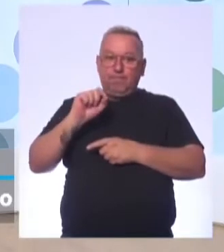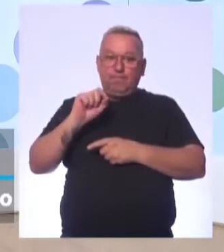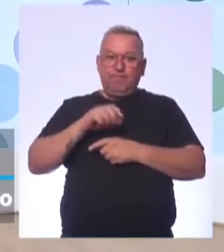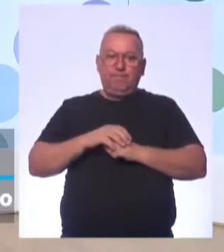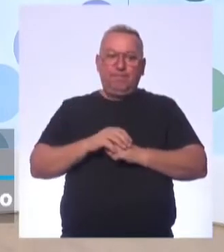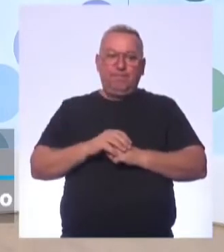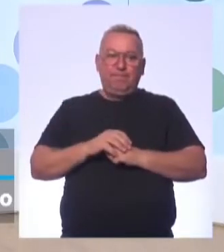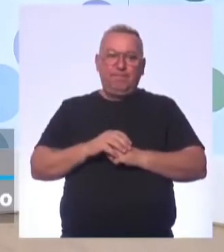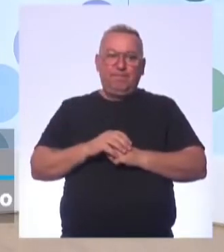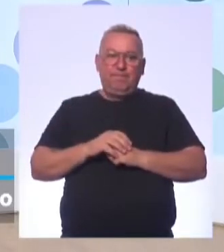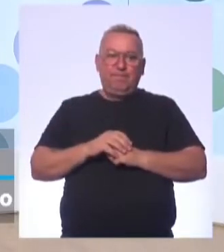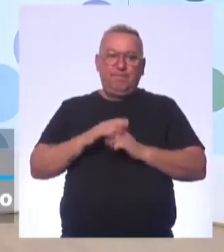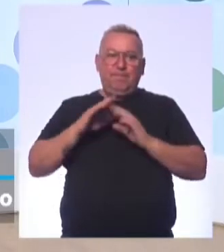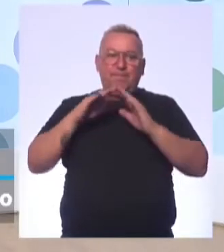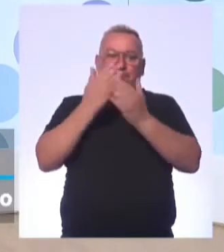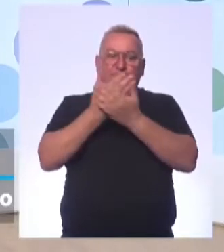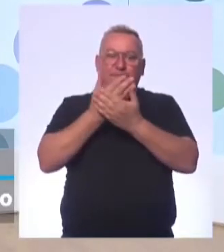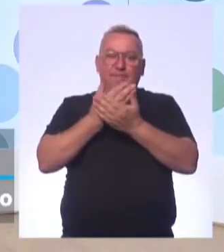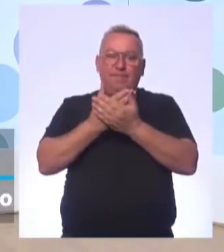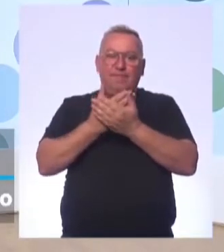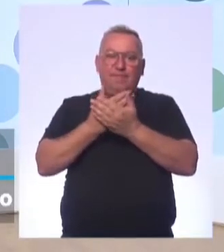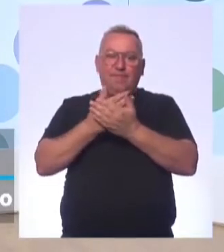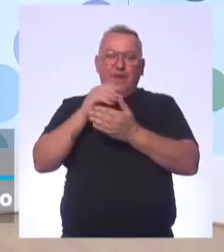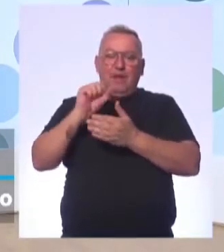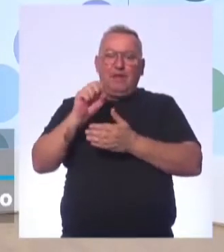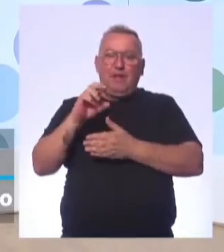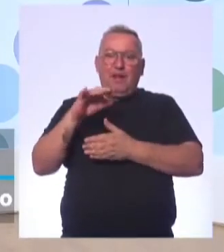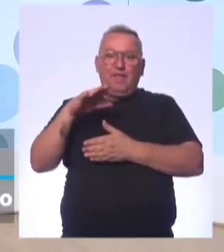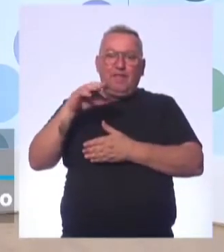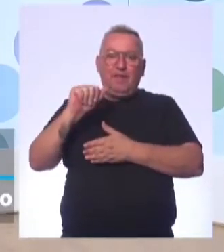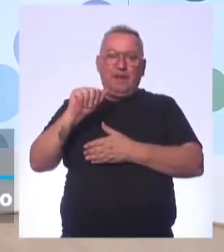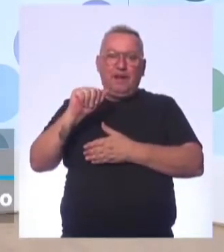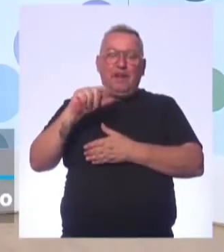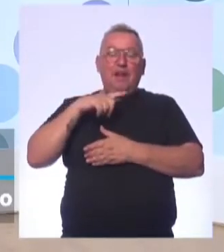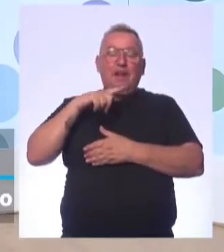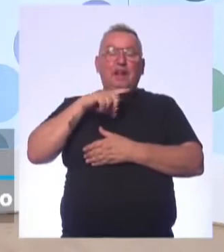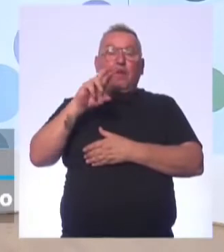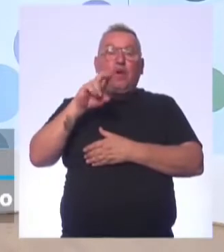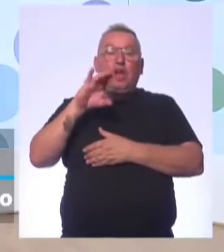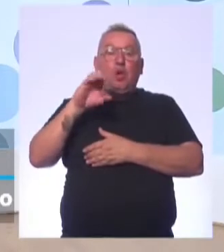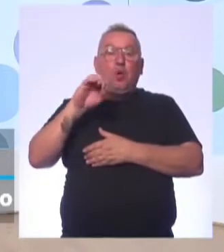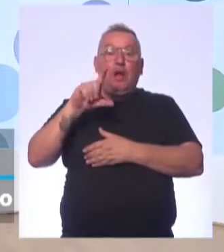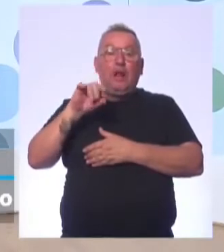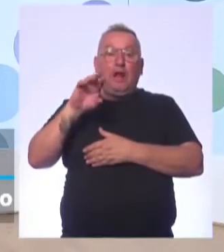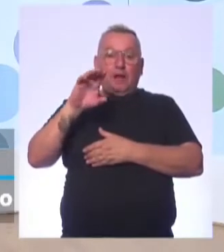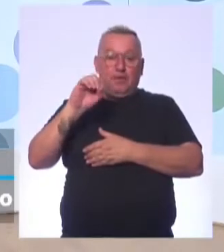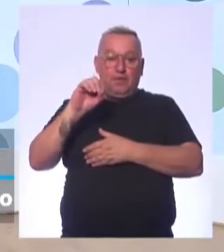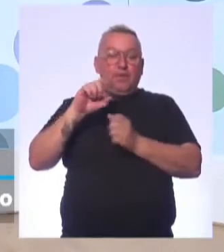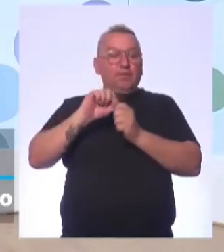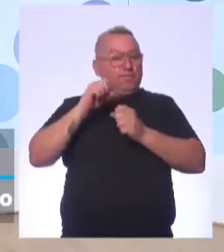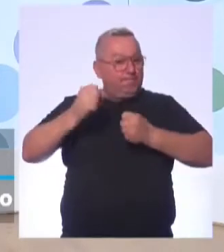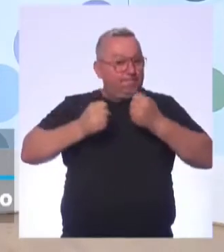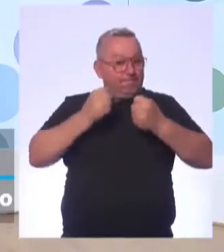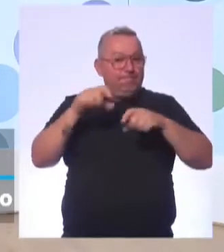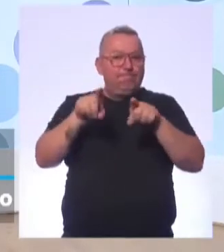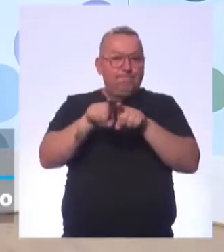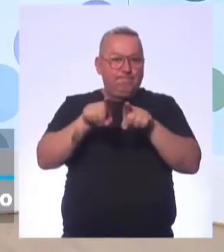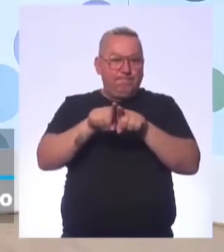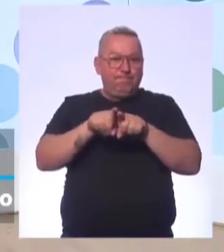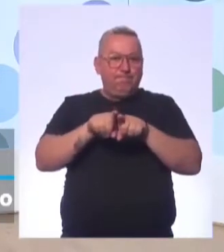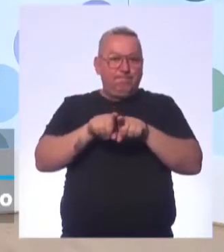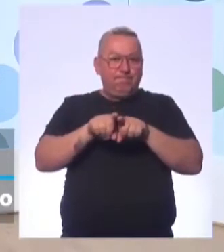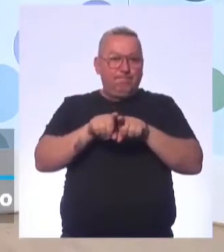Gustavo. A da escola Carolina Serafim, de Rio Claro, da professora Cebele. Ele fez corrida também. Então, a minha